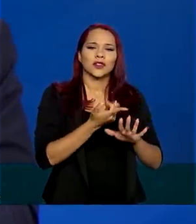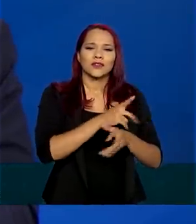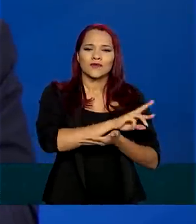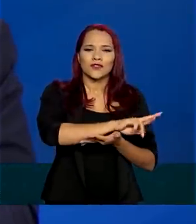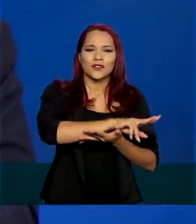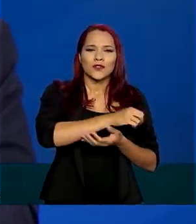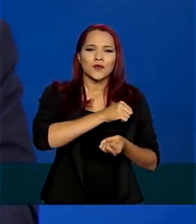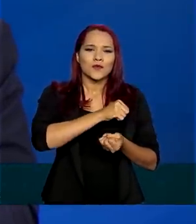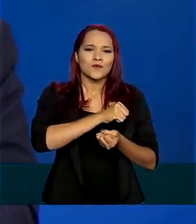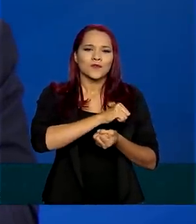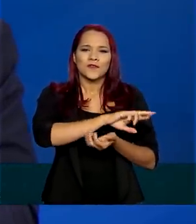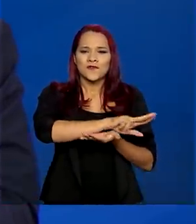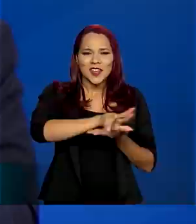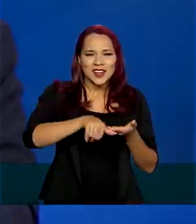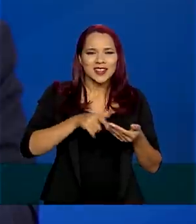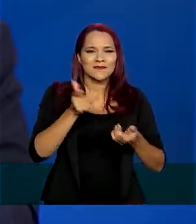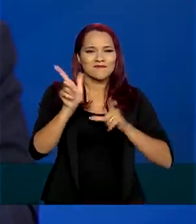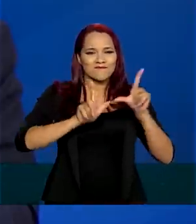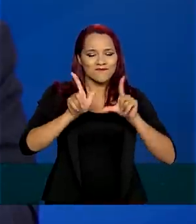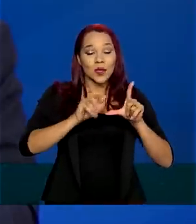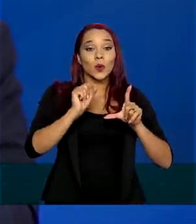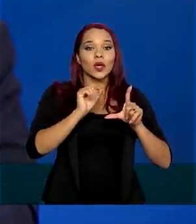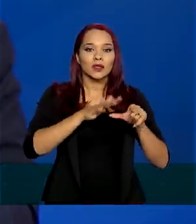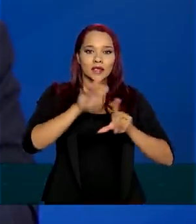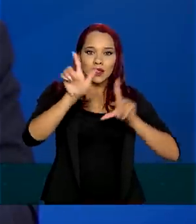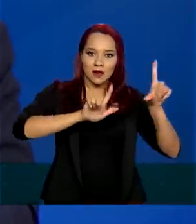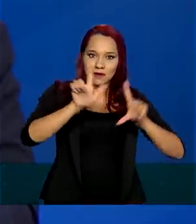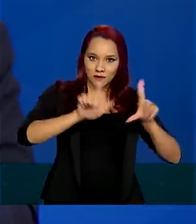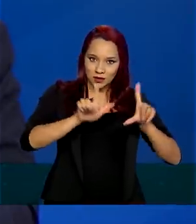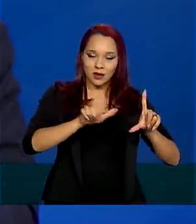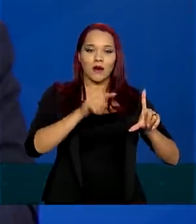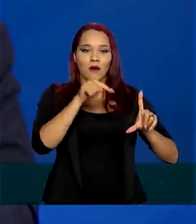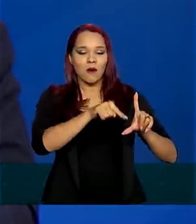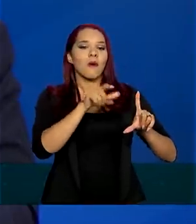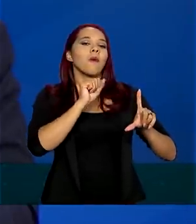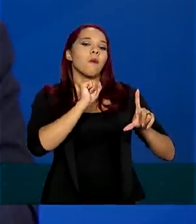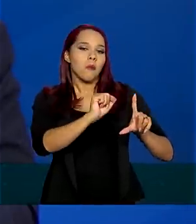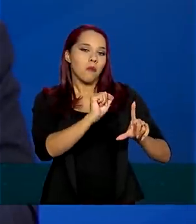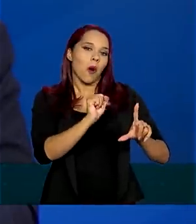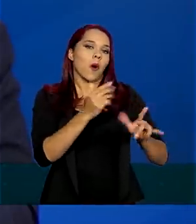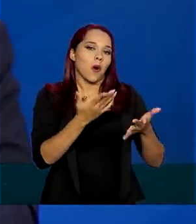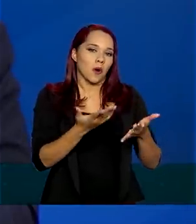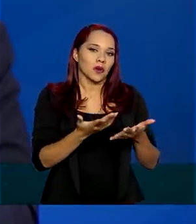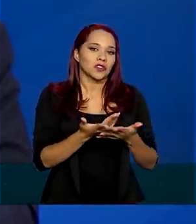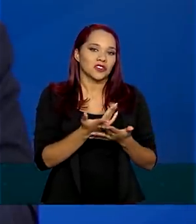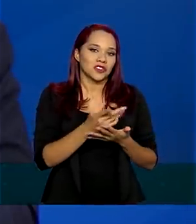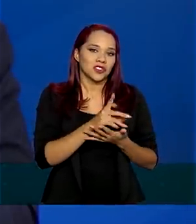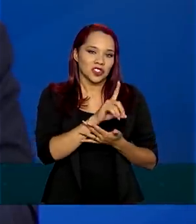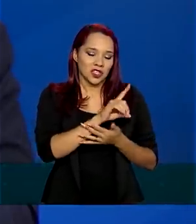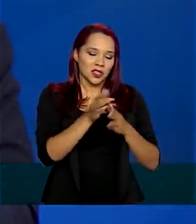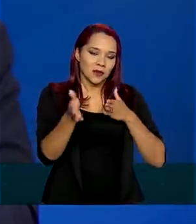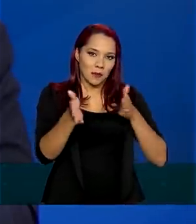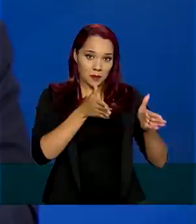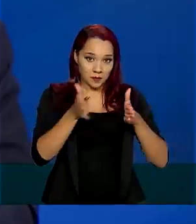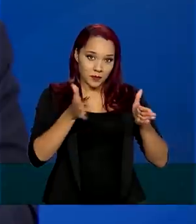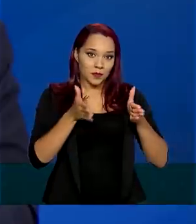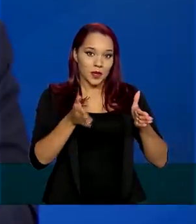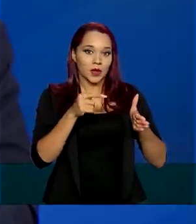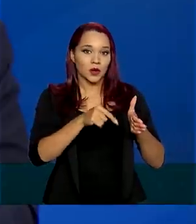significa isso? Que as emissoras de televisão, elas podem, excepcionalmente, durante esse período,